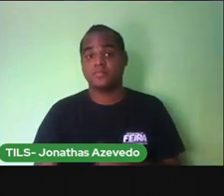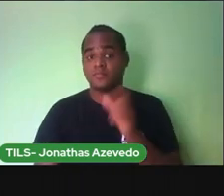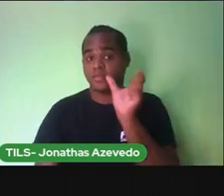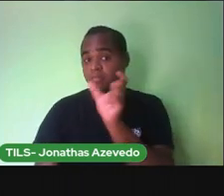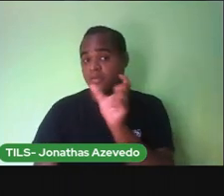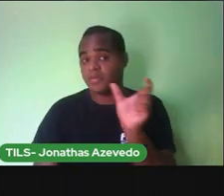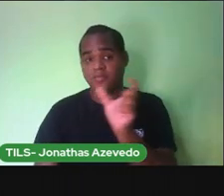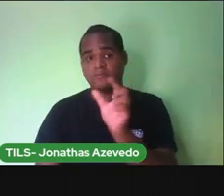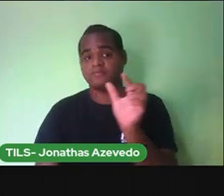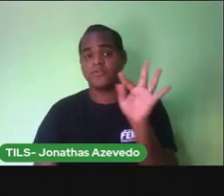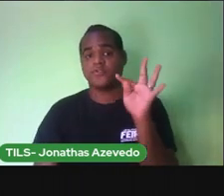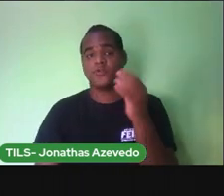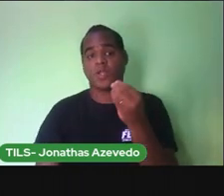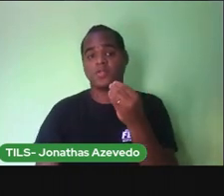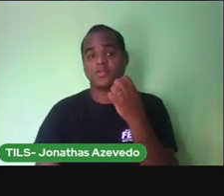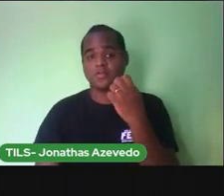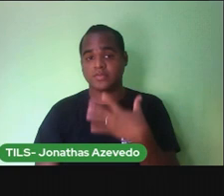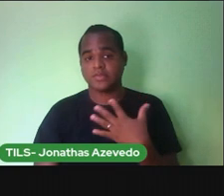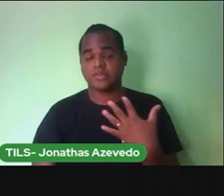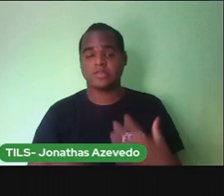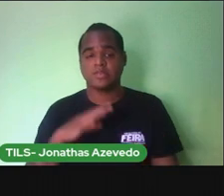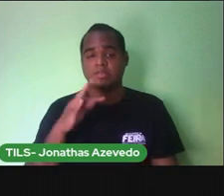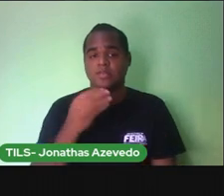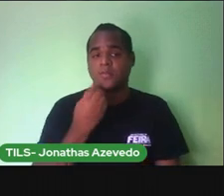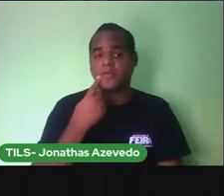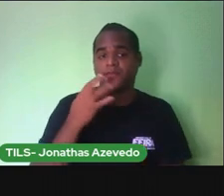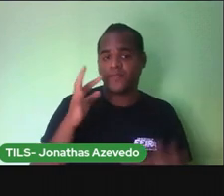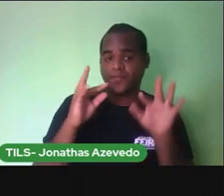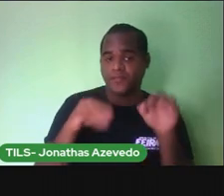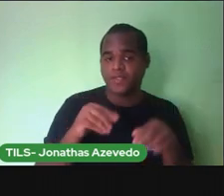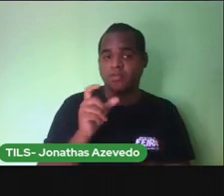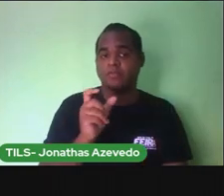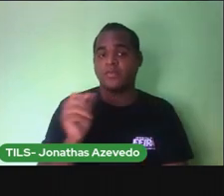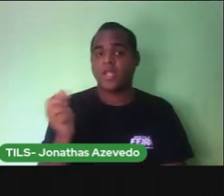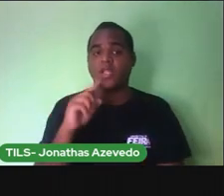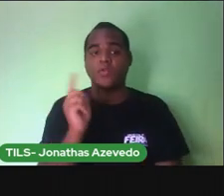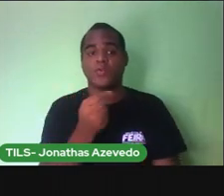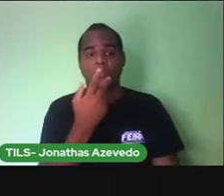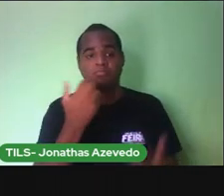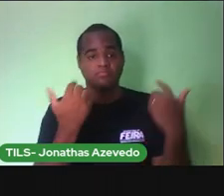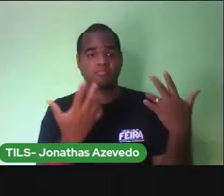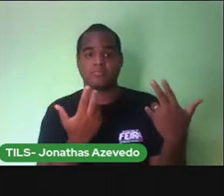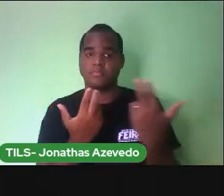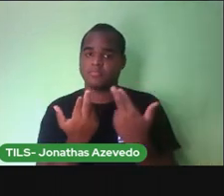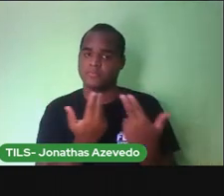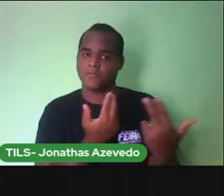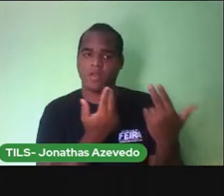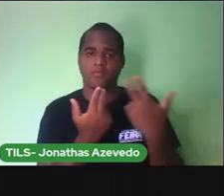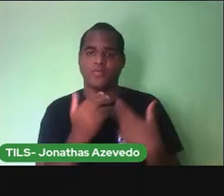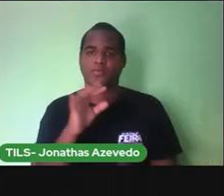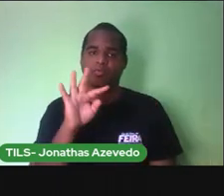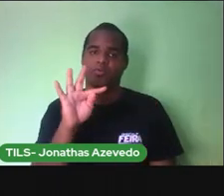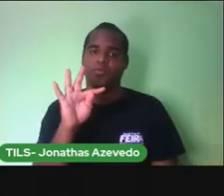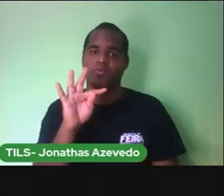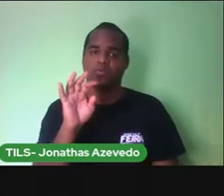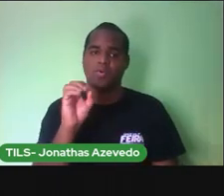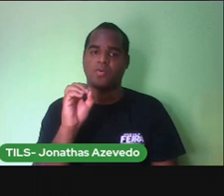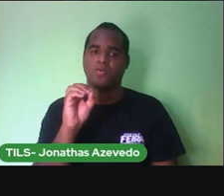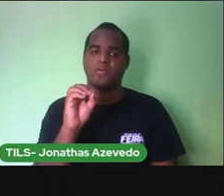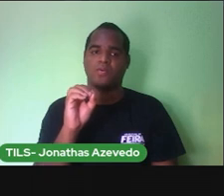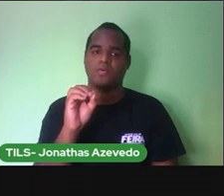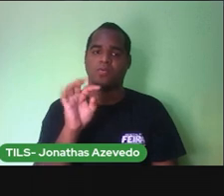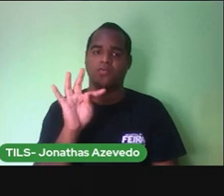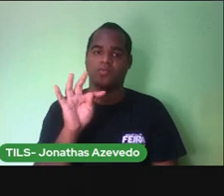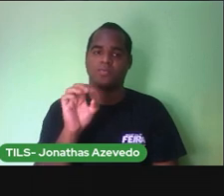Todas Tem a sílaba Final Idênticas É a mesma Sílaba Tó A Pró Só